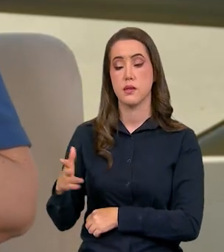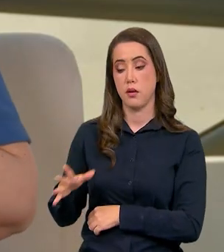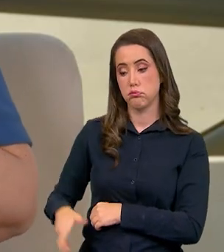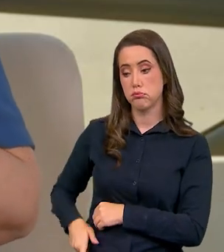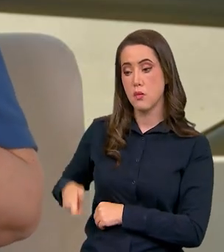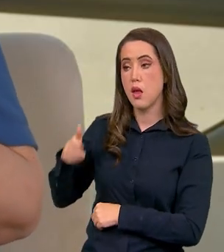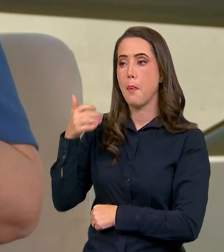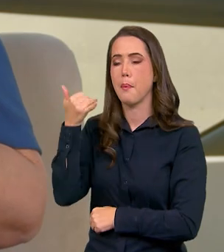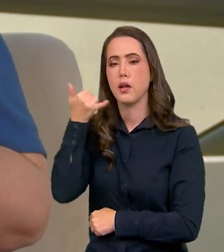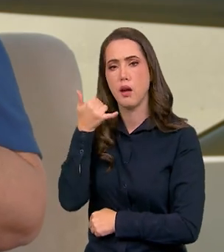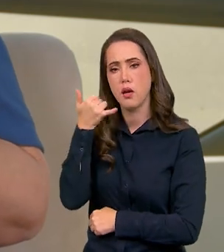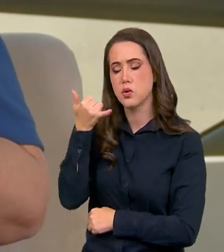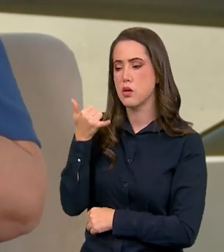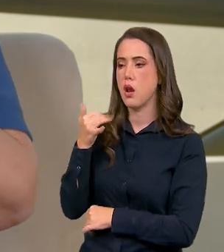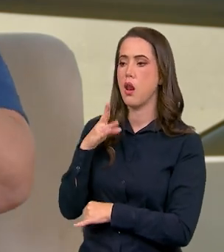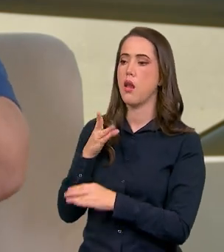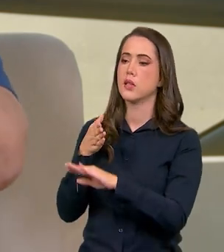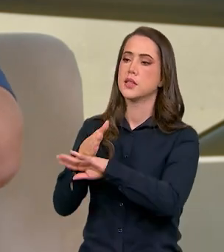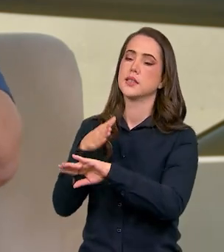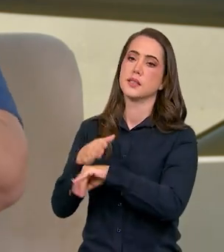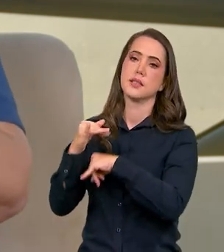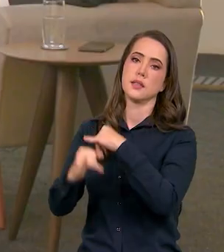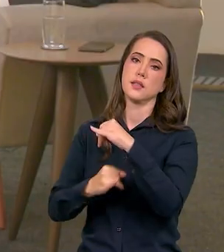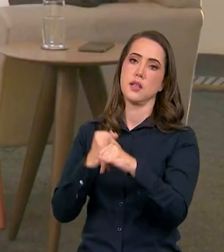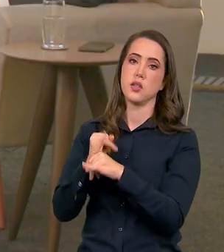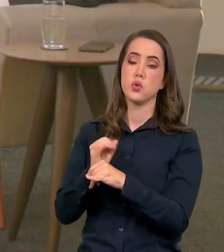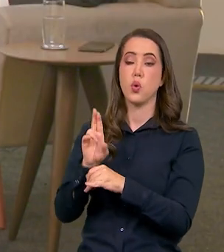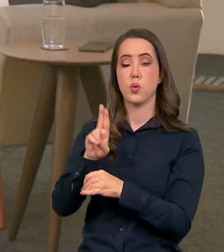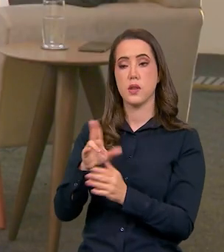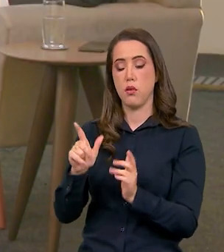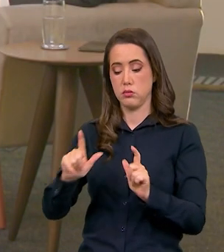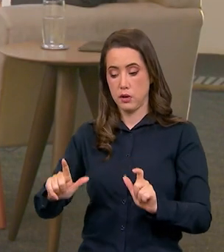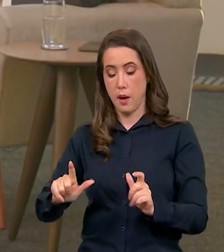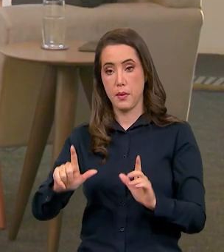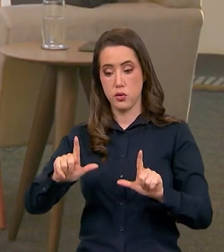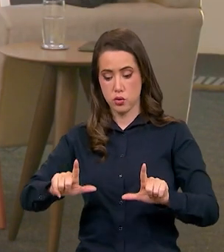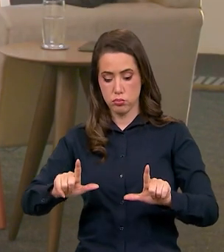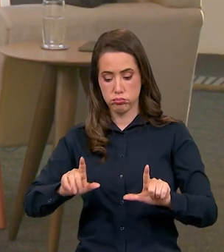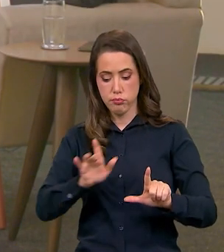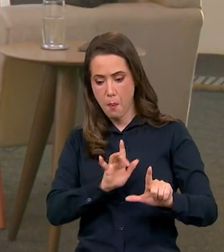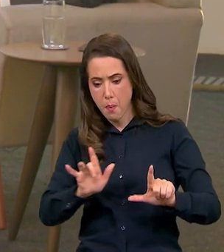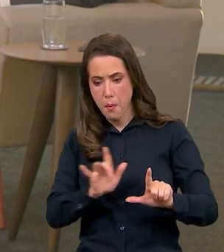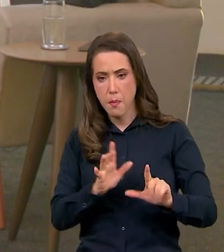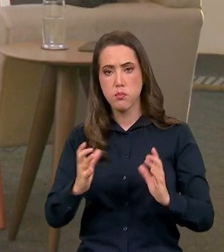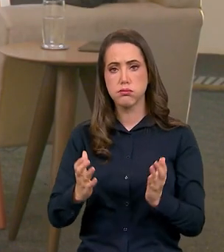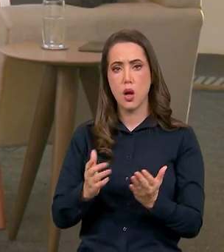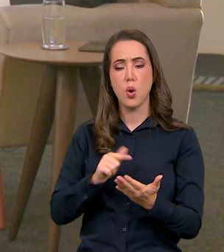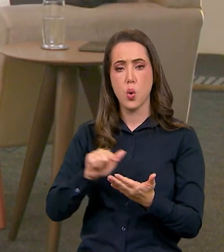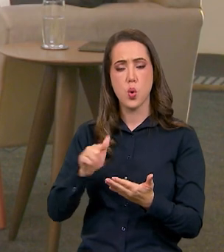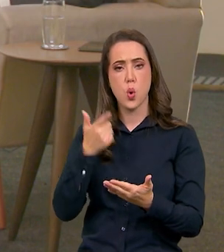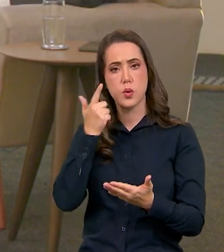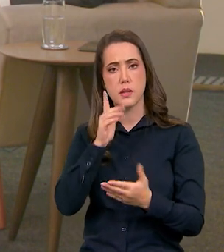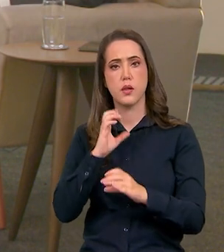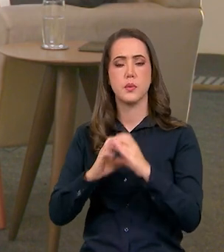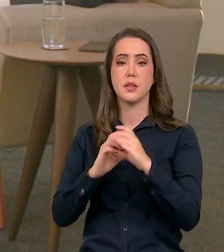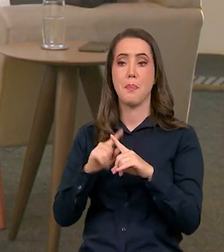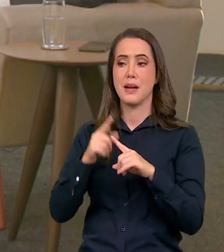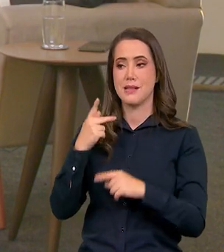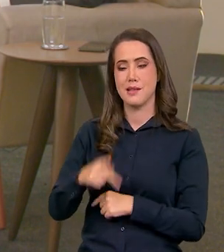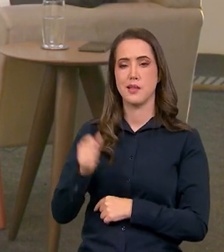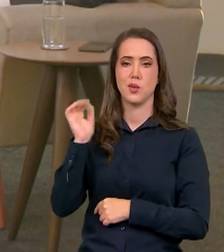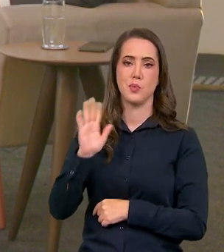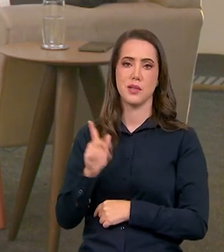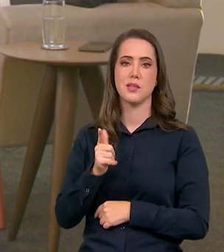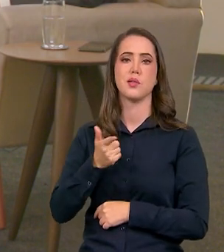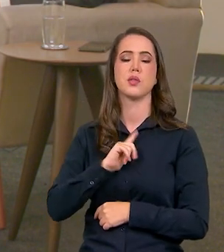celular se conectar a um tablet como esse aqui que a gente está aqui e se comunicar mas aqui no